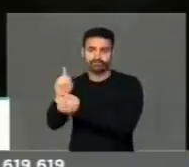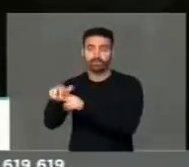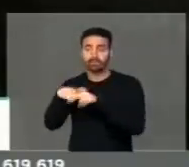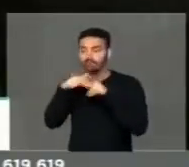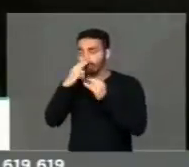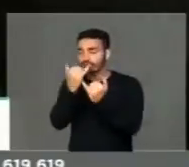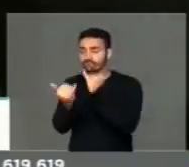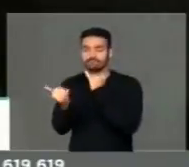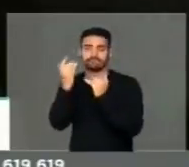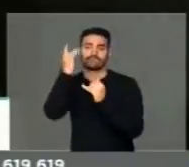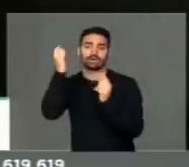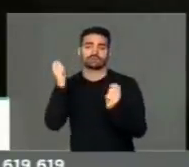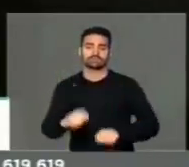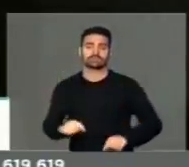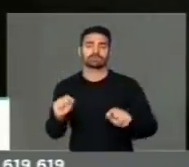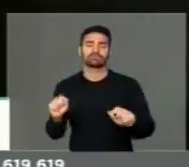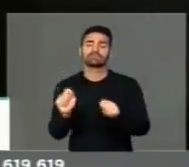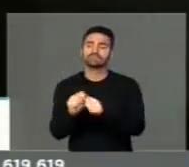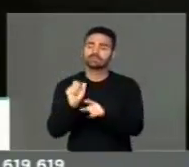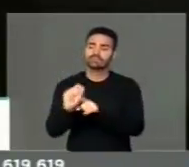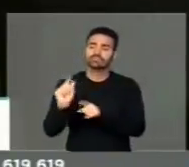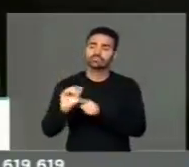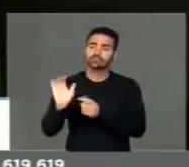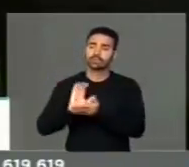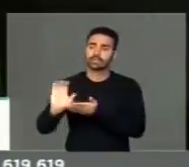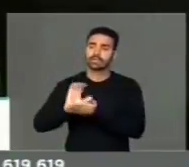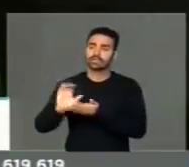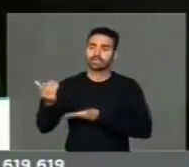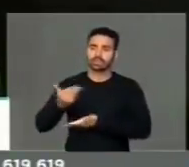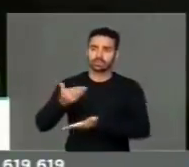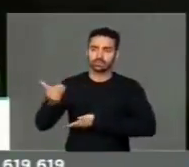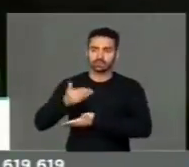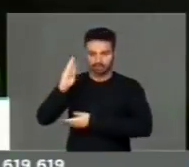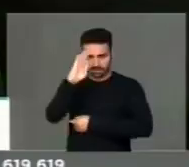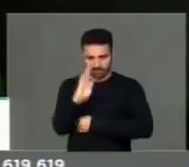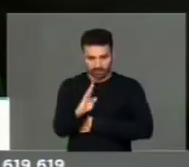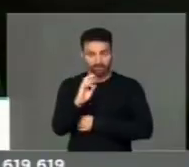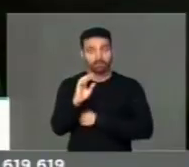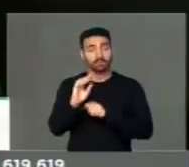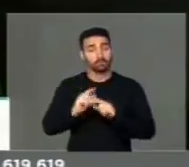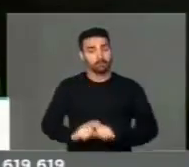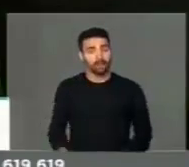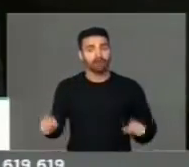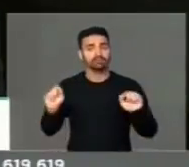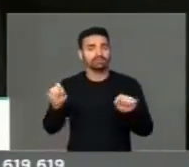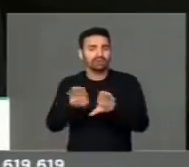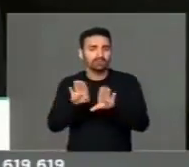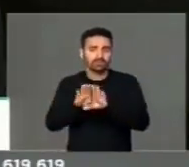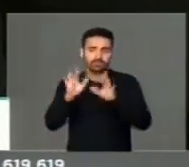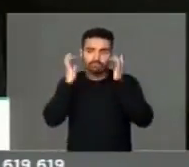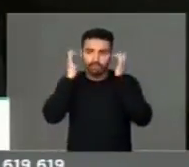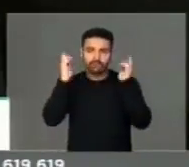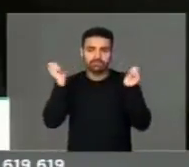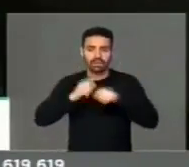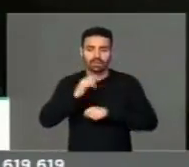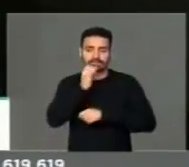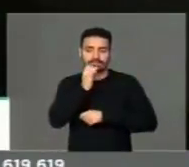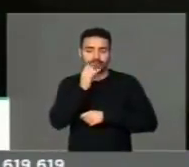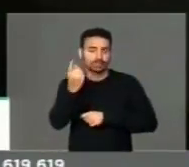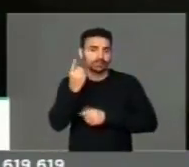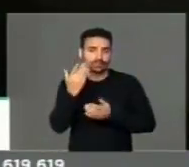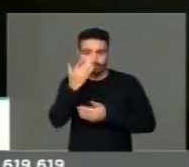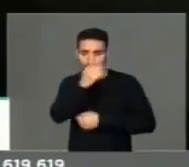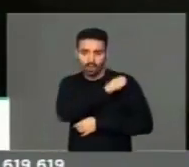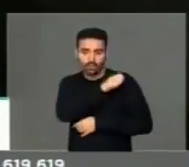facilita a questão dos investidores no Brasil e vice-versa, mas facilita muito também, por exemplo, a questão dos